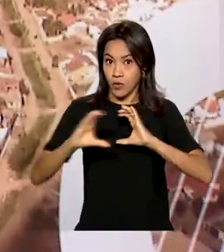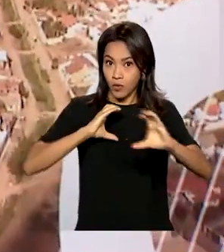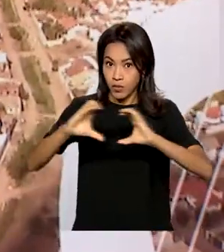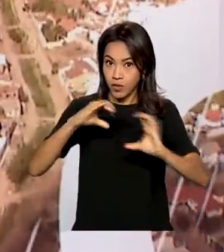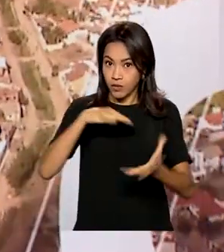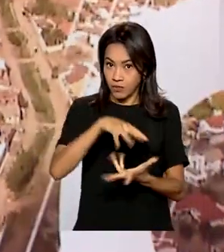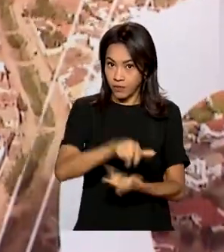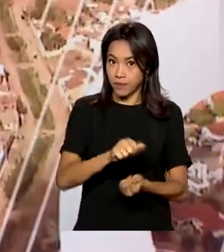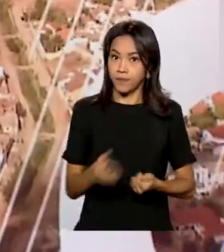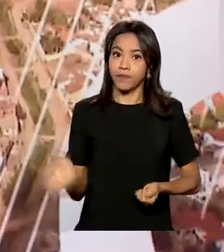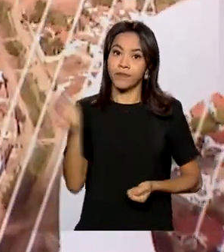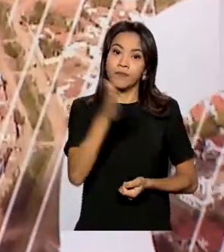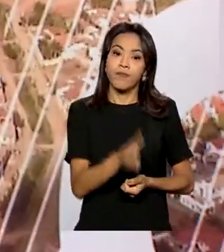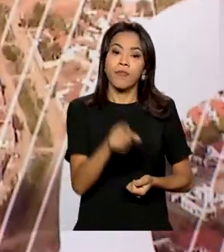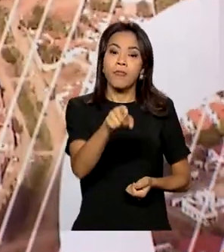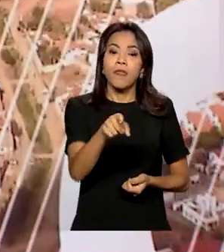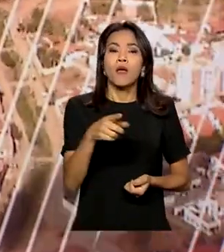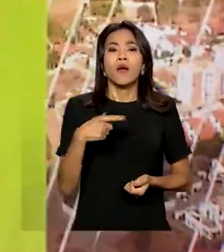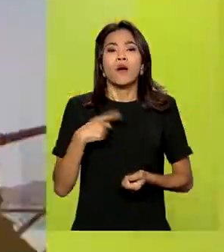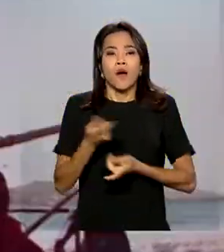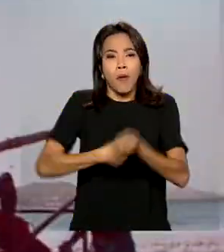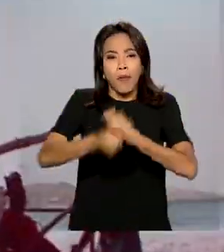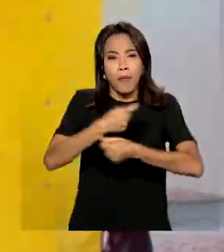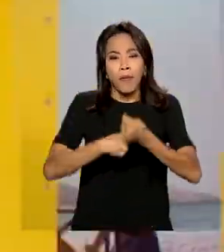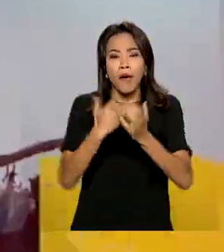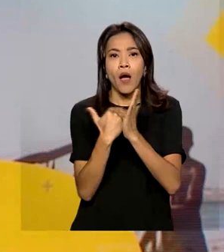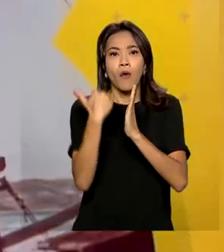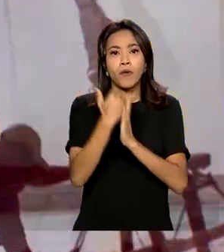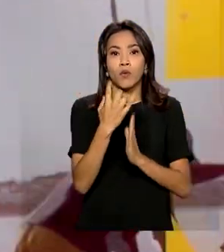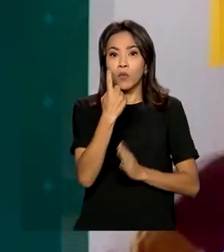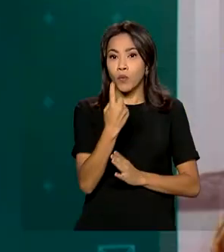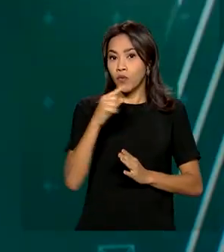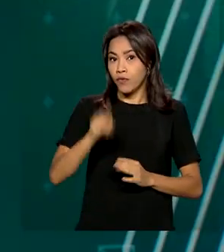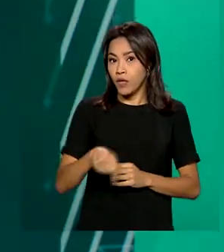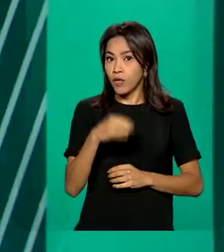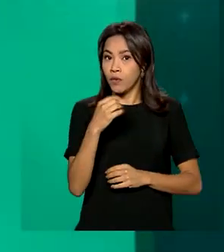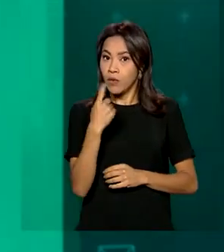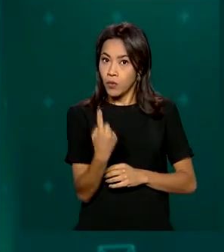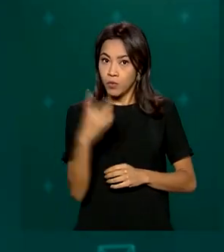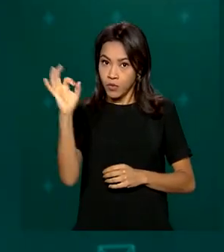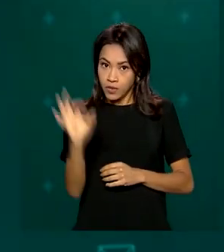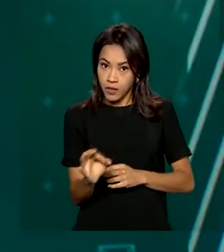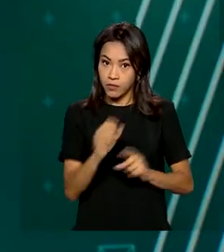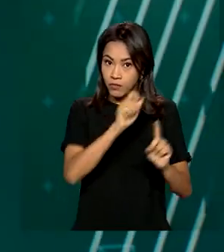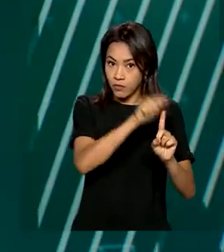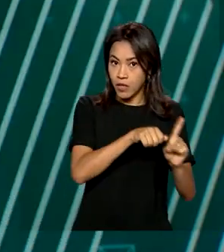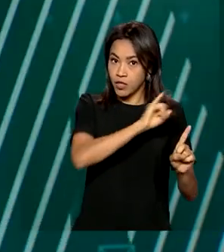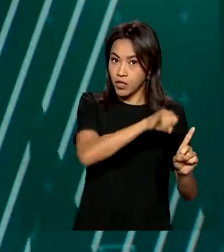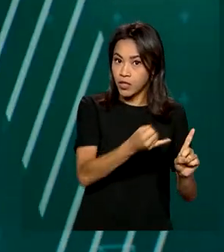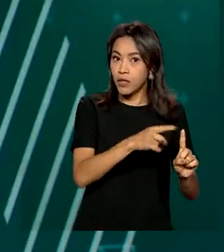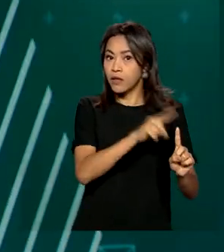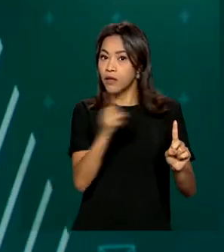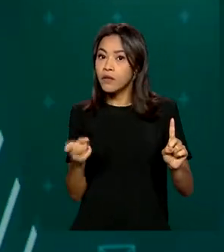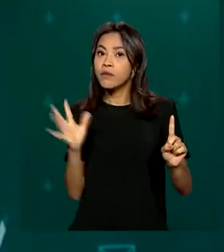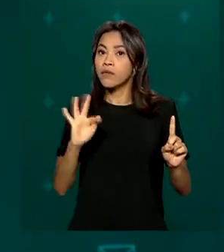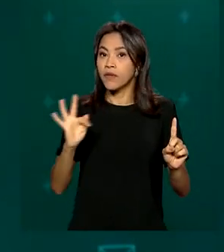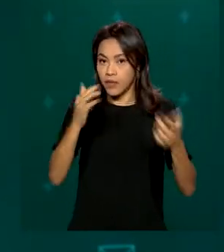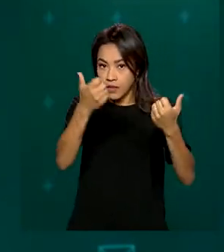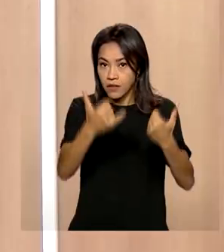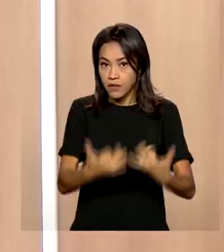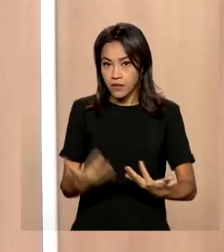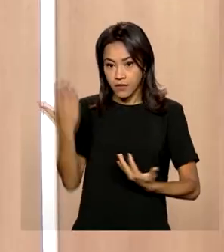O comércio registrou alta de 1,1% na passagem de janeiro para fevereiro. Quem comenta é Ricardo Caldas.